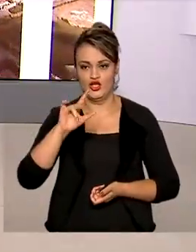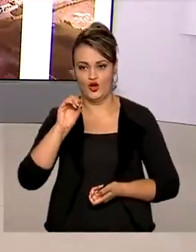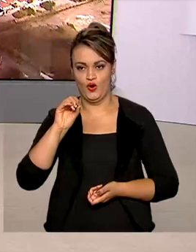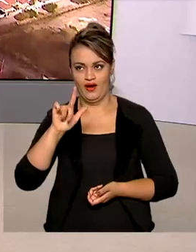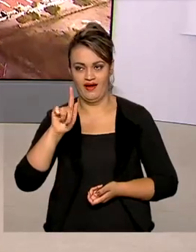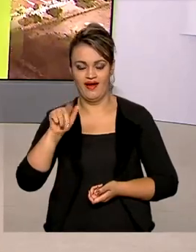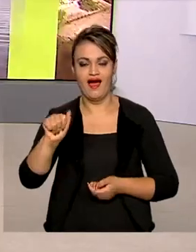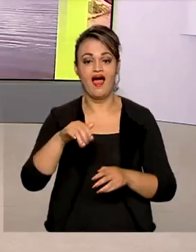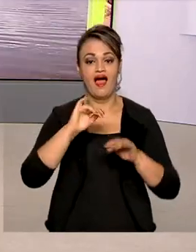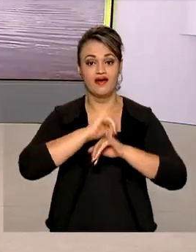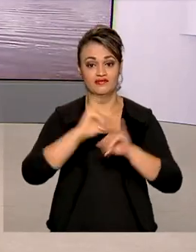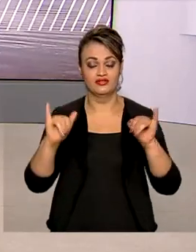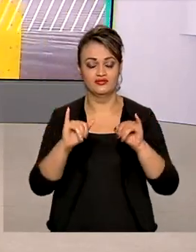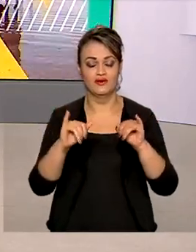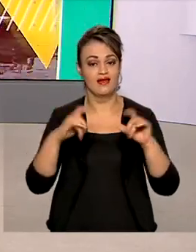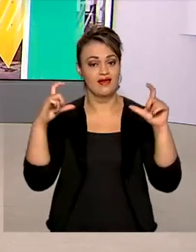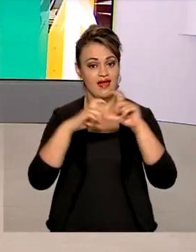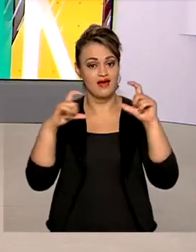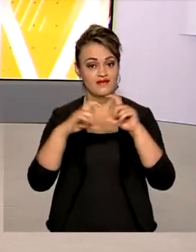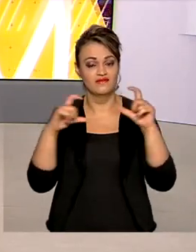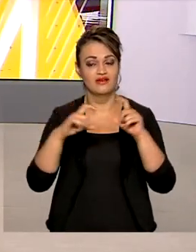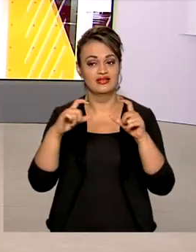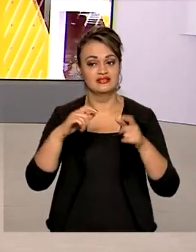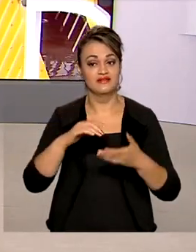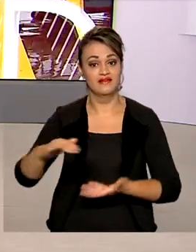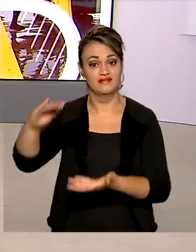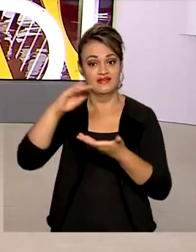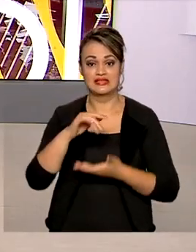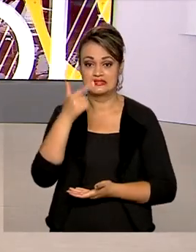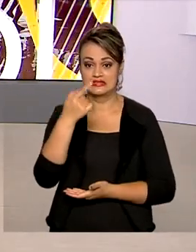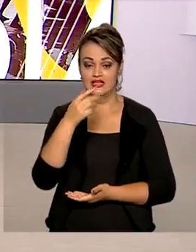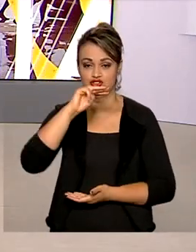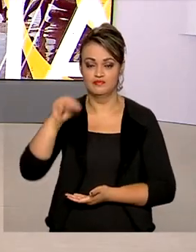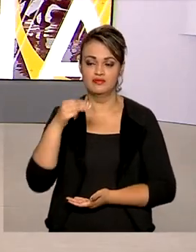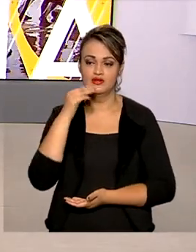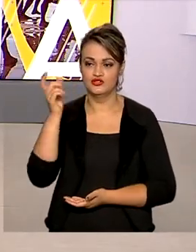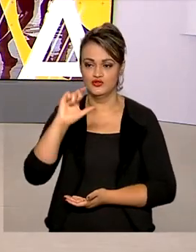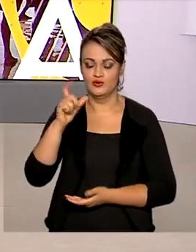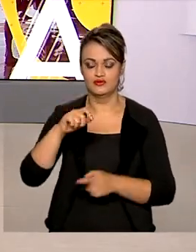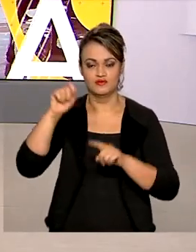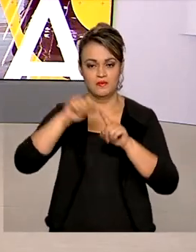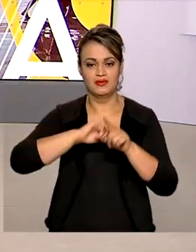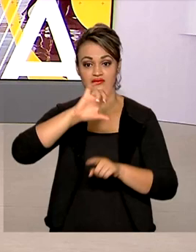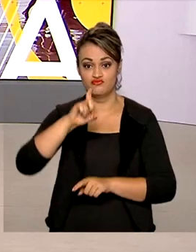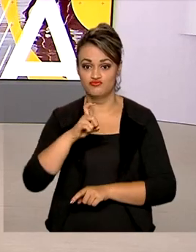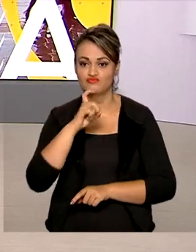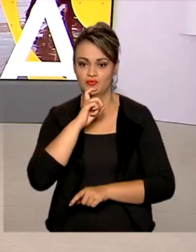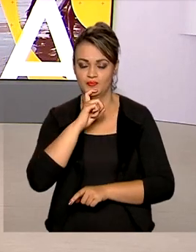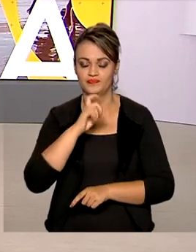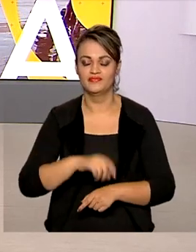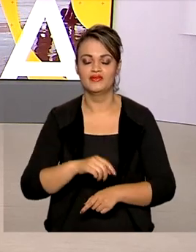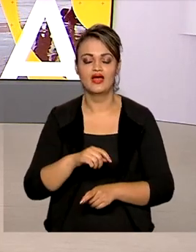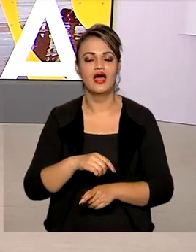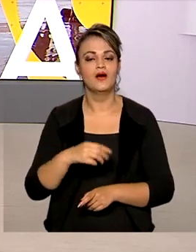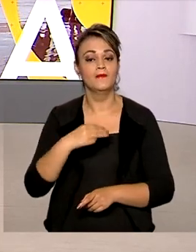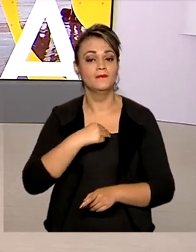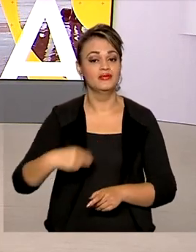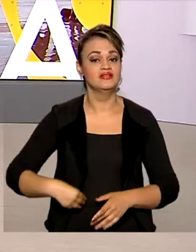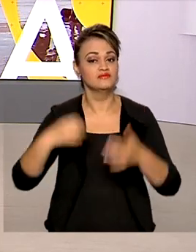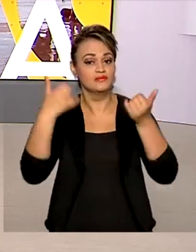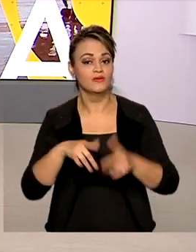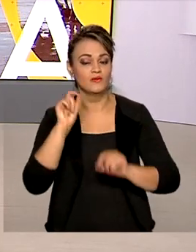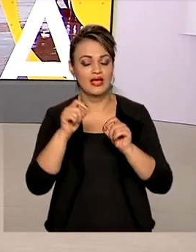que a Pfizer vai antecipar mais 7 milhões de doses da vacina em julho. Segundo o ministro, essa